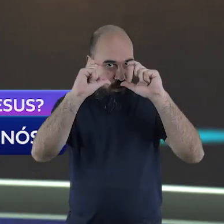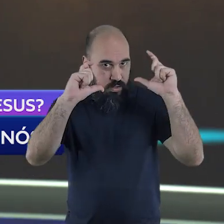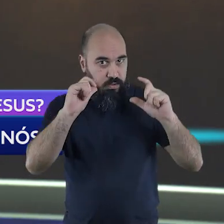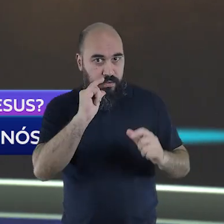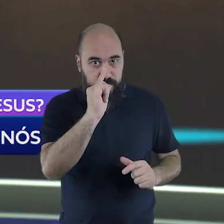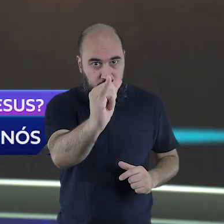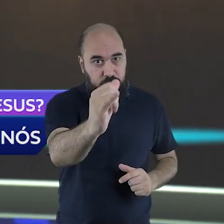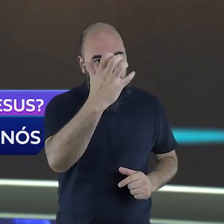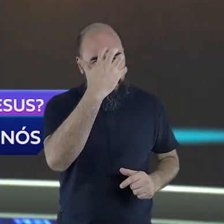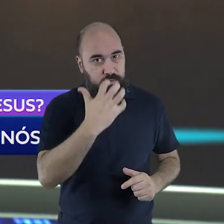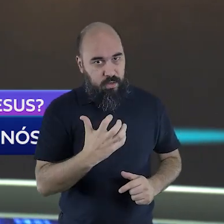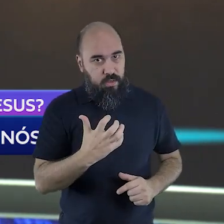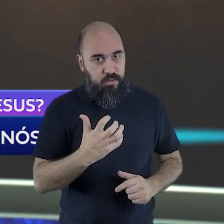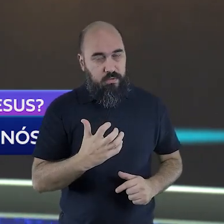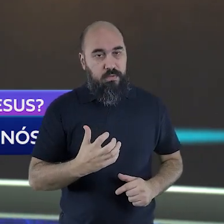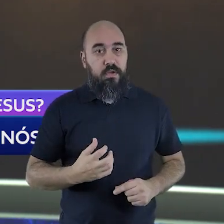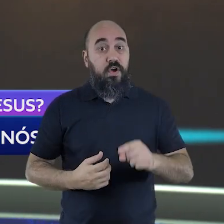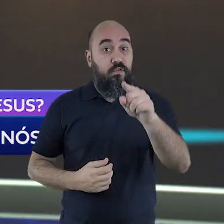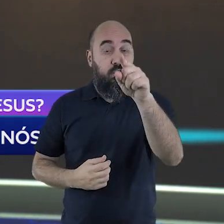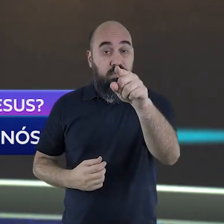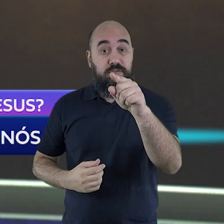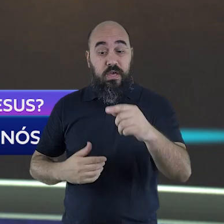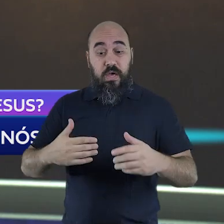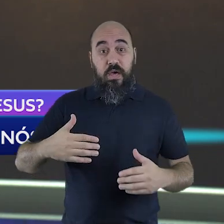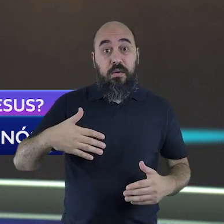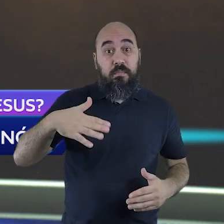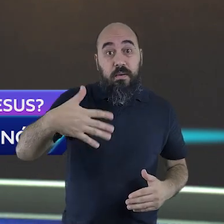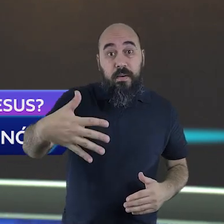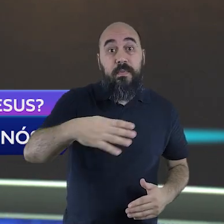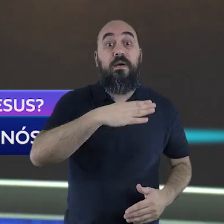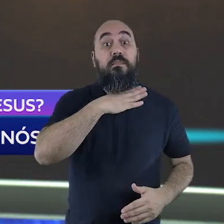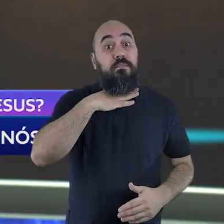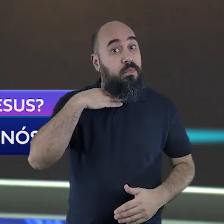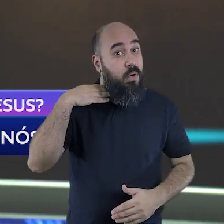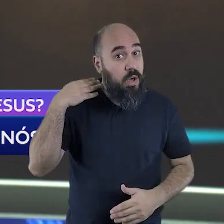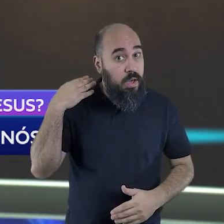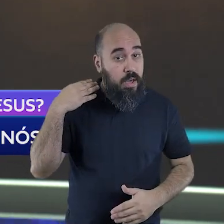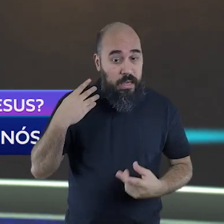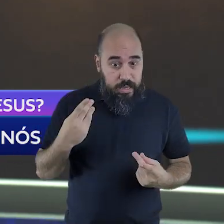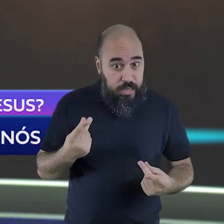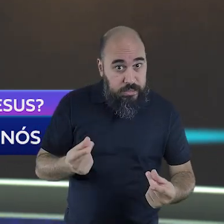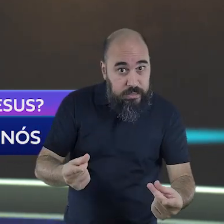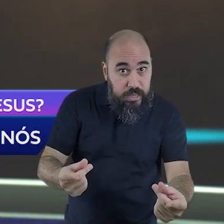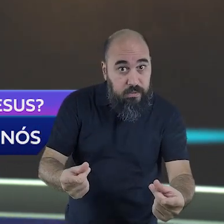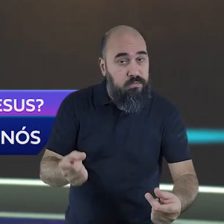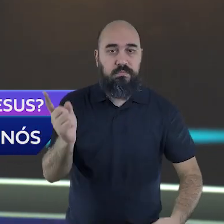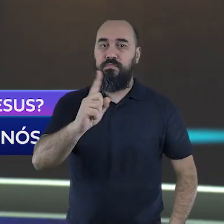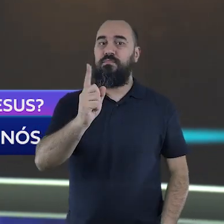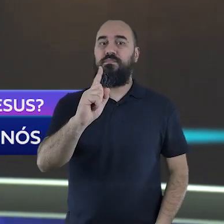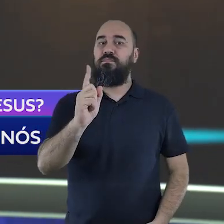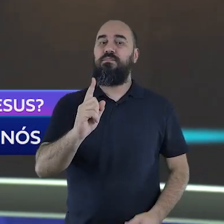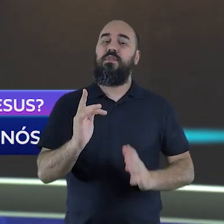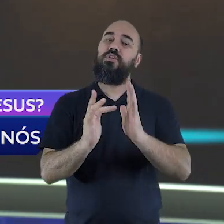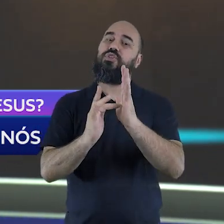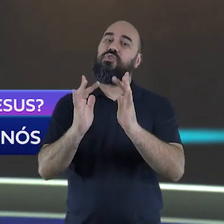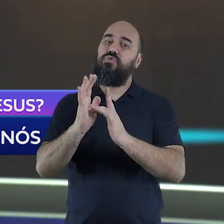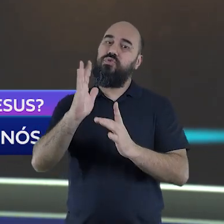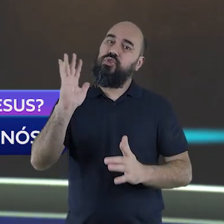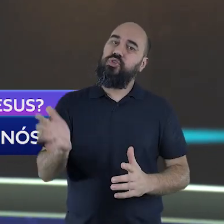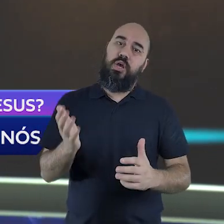Você não precisa morrer pelos seus pecados, porque Jesus já morreu em seu lugar.